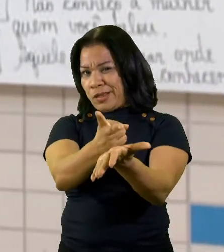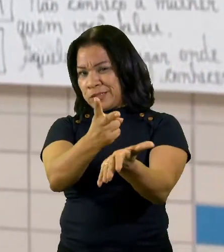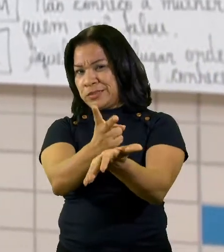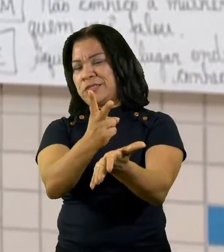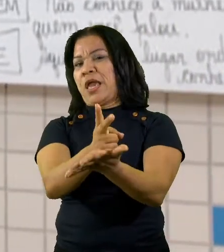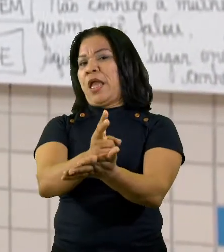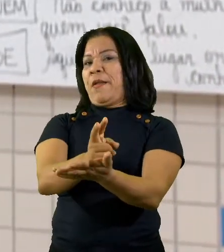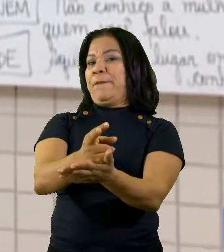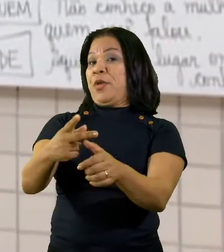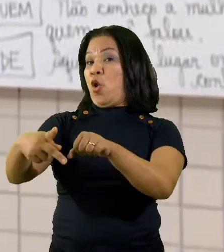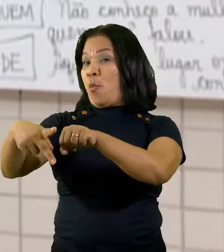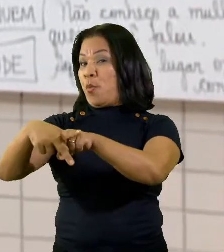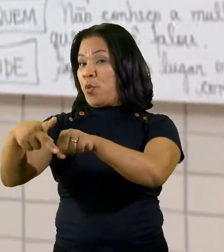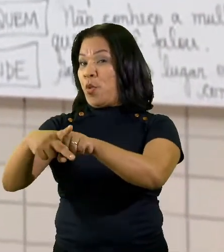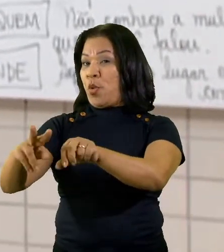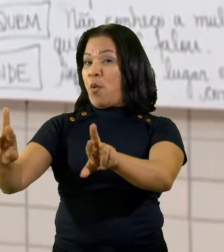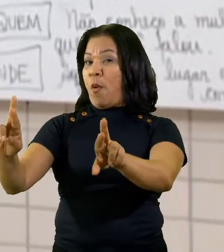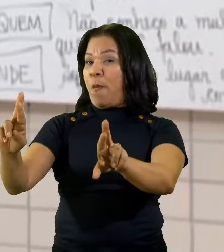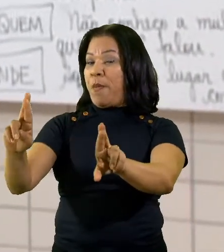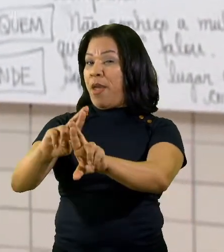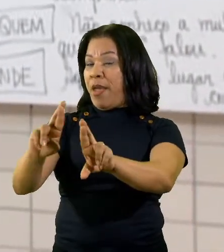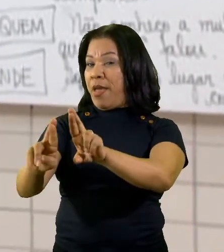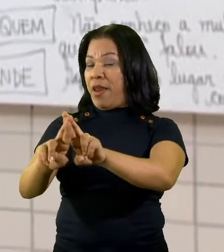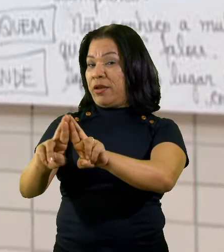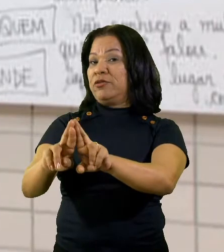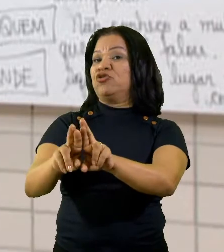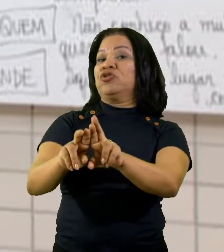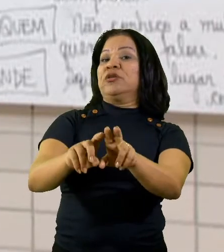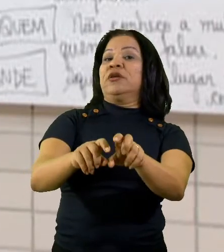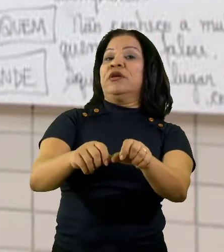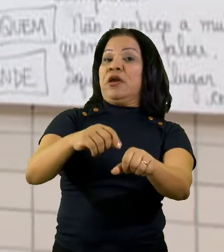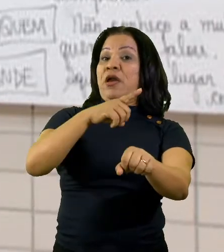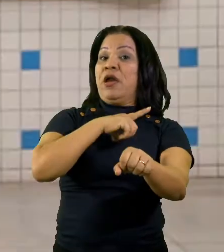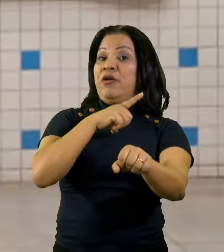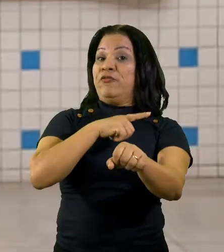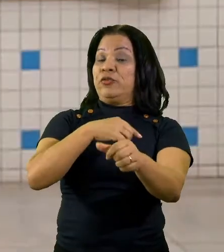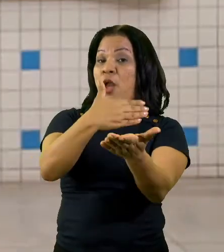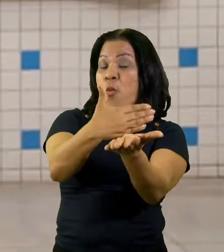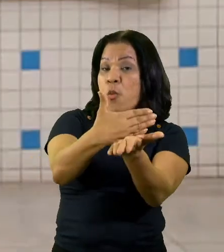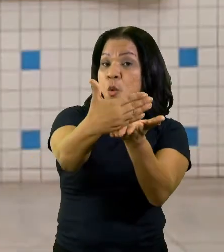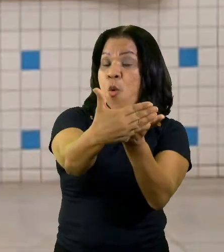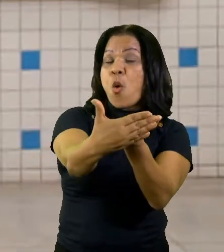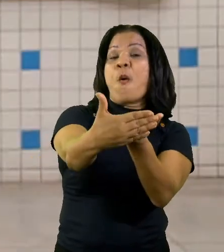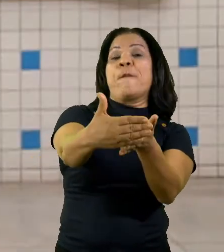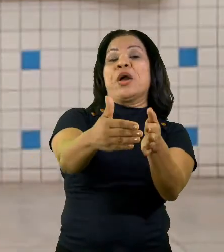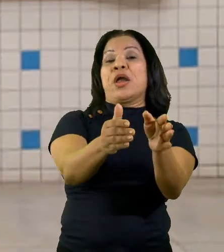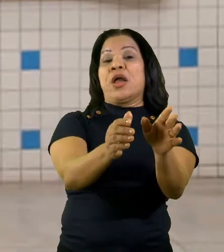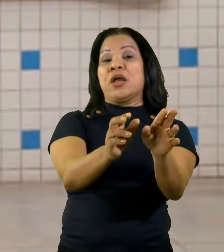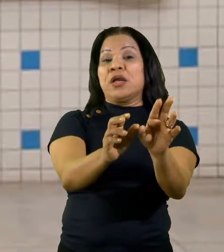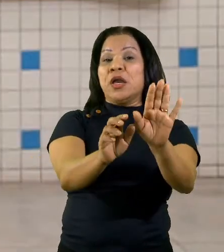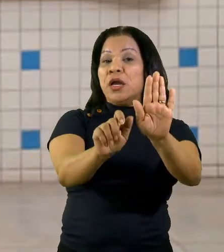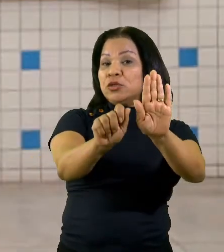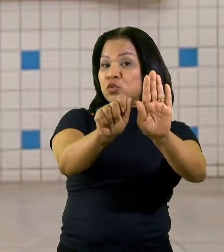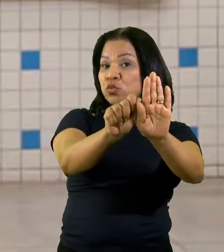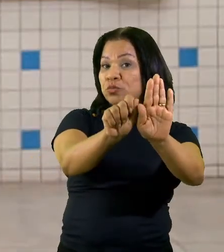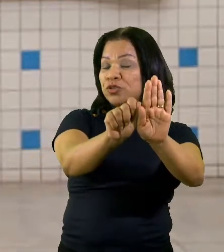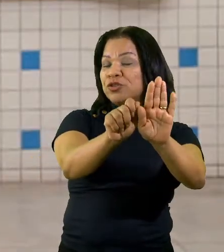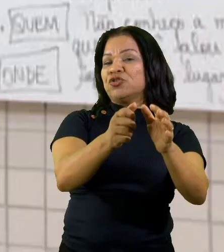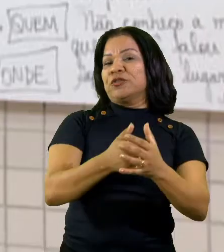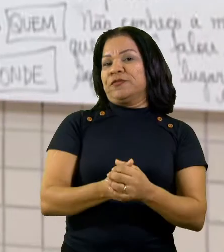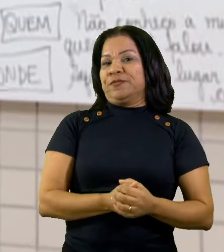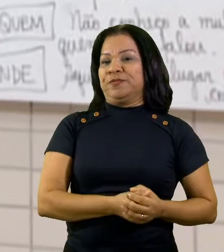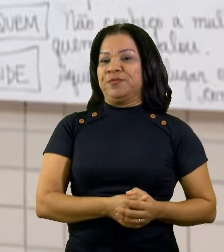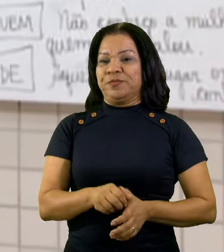vão ter como antecedentes ou substantivos. Ok? Vamos ver um quadro com os pronomes relativos?